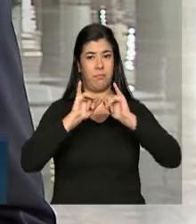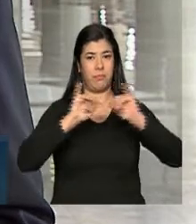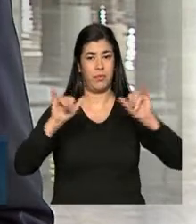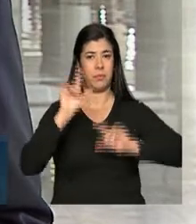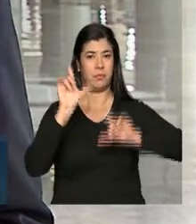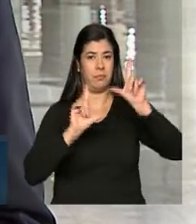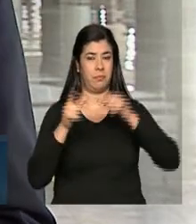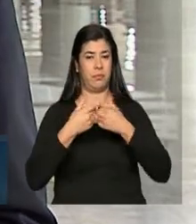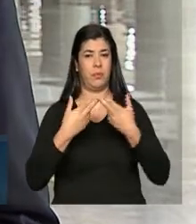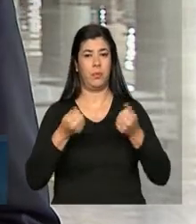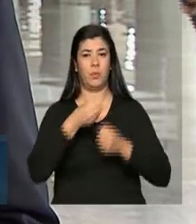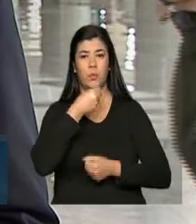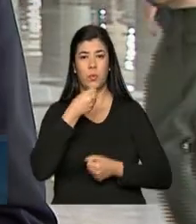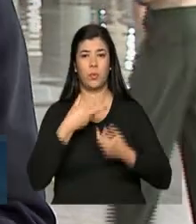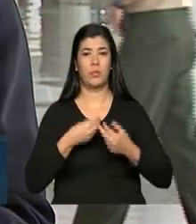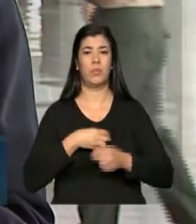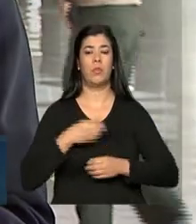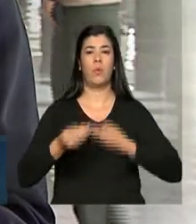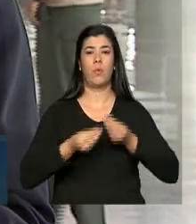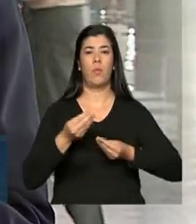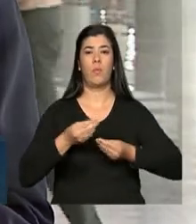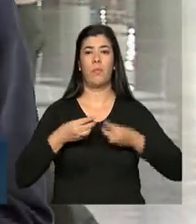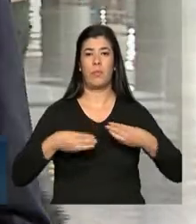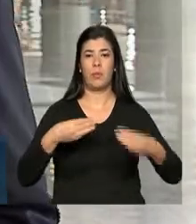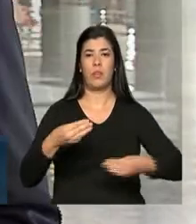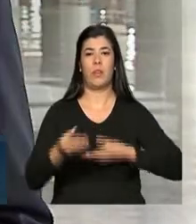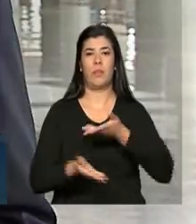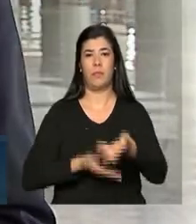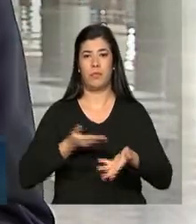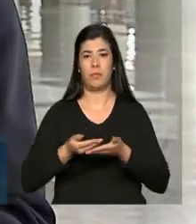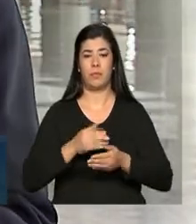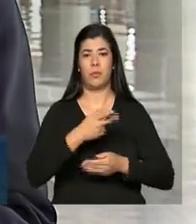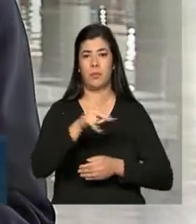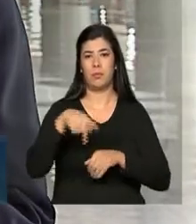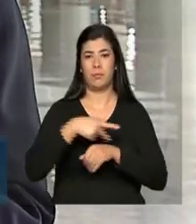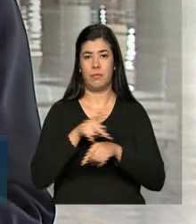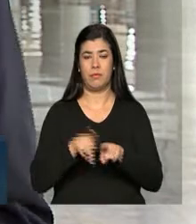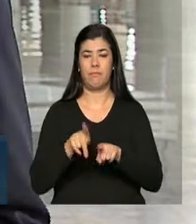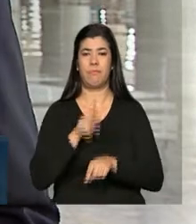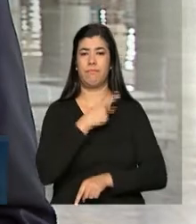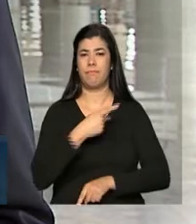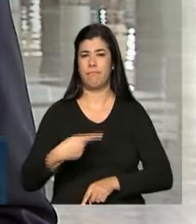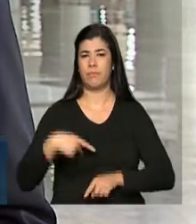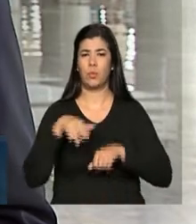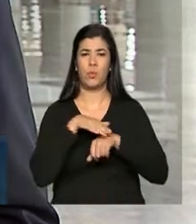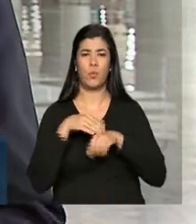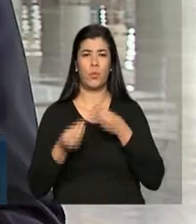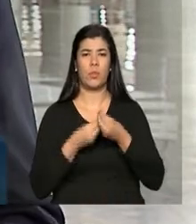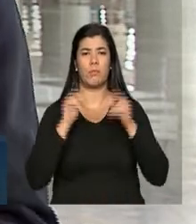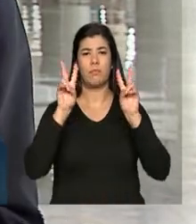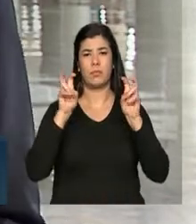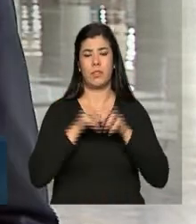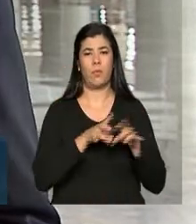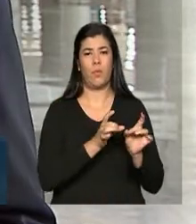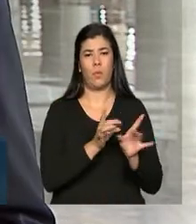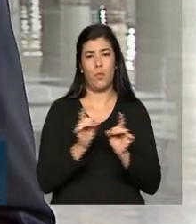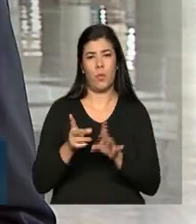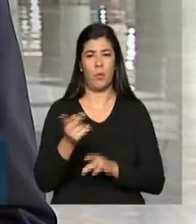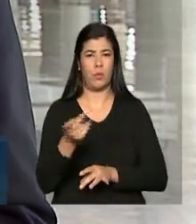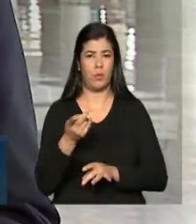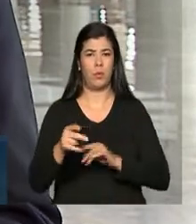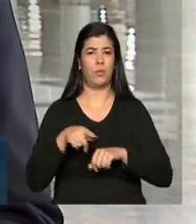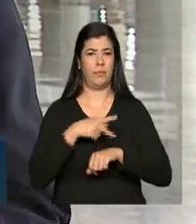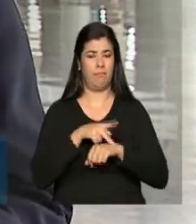imprensa. De acordo com o Ministério das Relações Exteriores, os presidentes vão tratar de temas relacionados ao comércio entre os dois